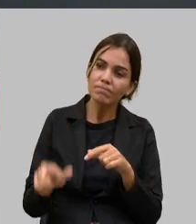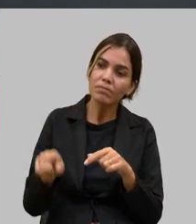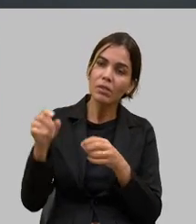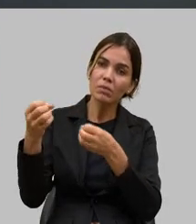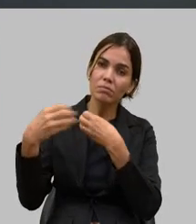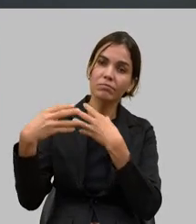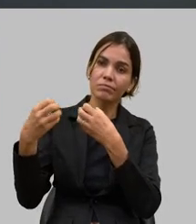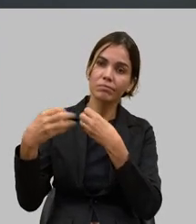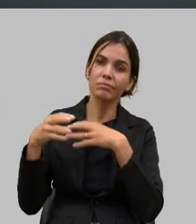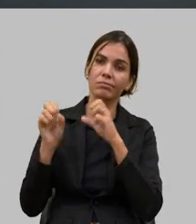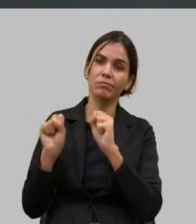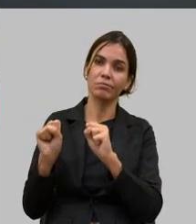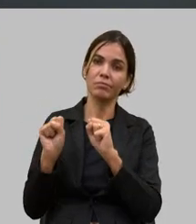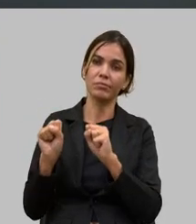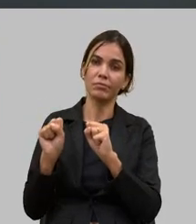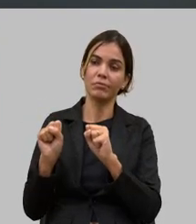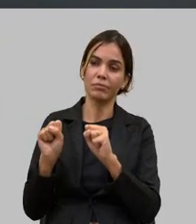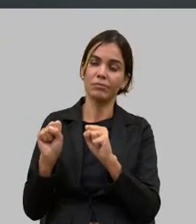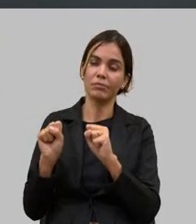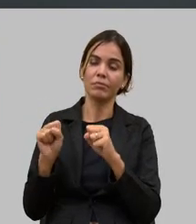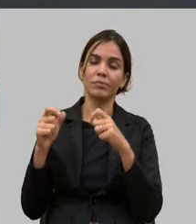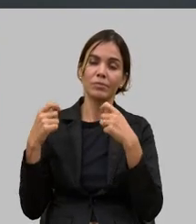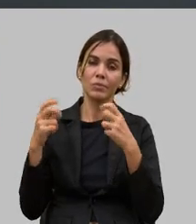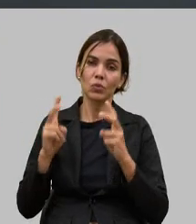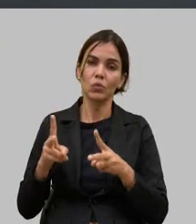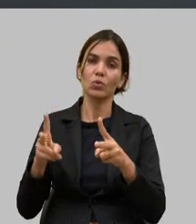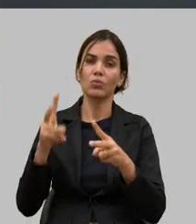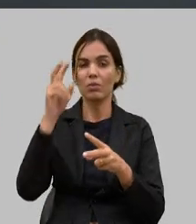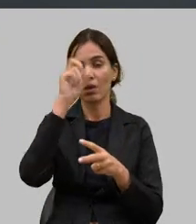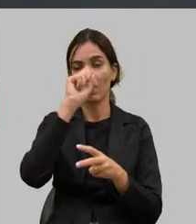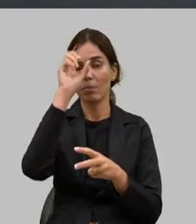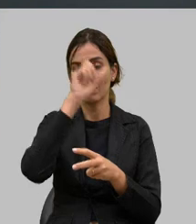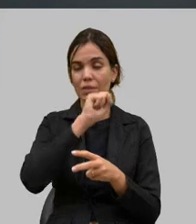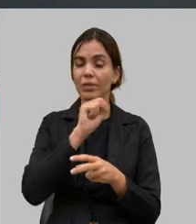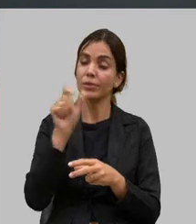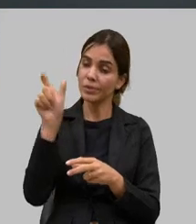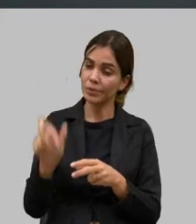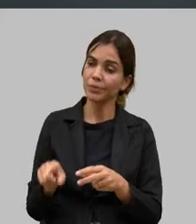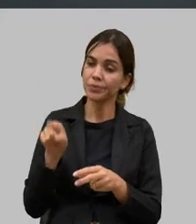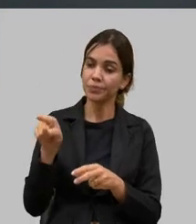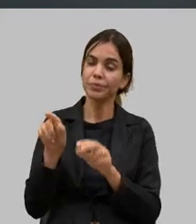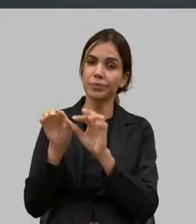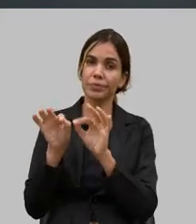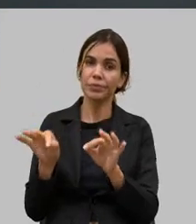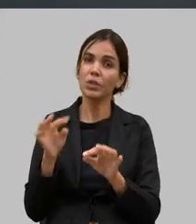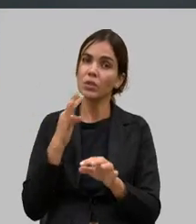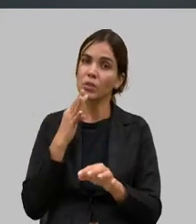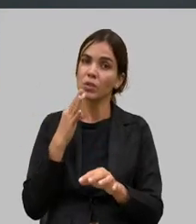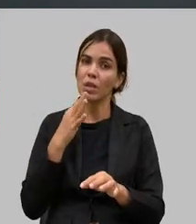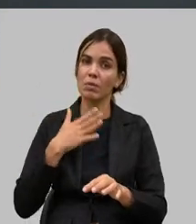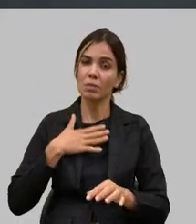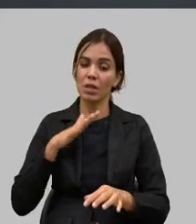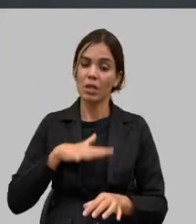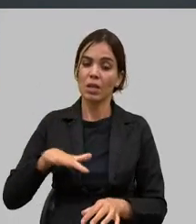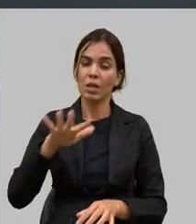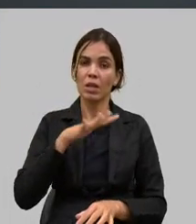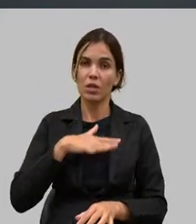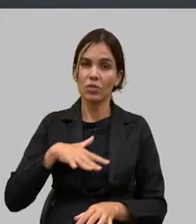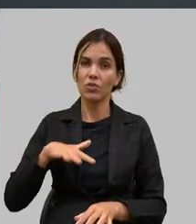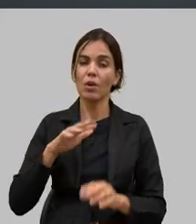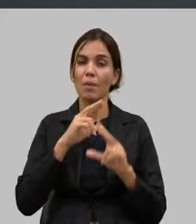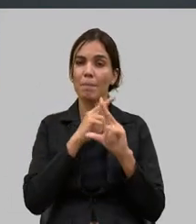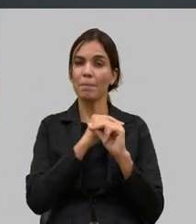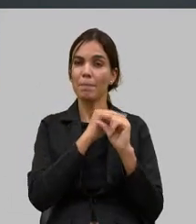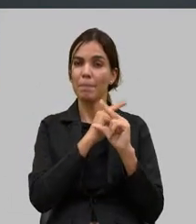referenciar o senhor e também o seu trabalho o senhor que conhece bem a minha terra minha região Alto Paranaíba Patos de Minas